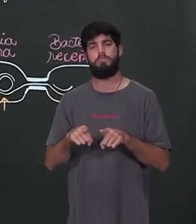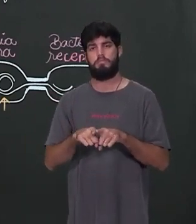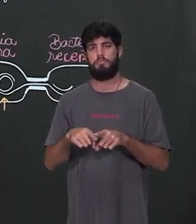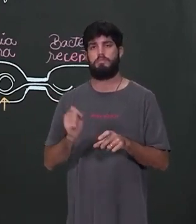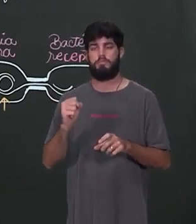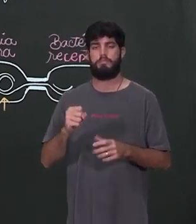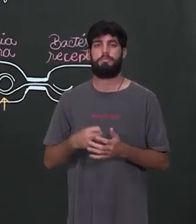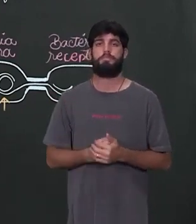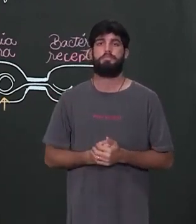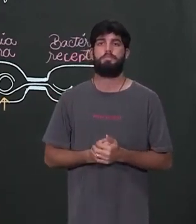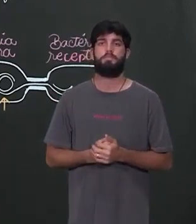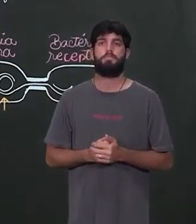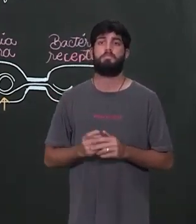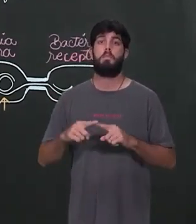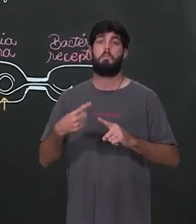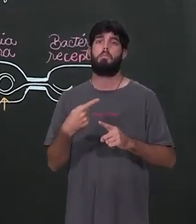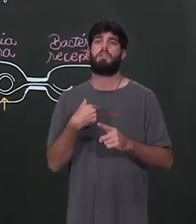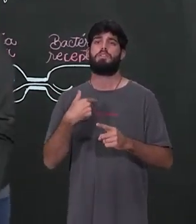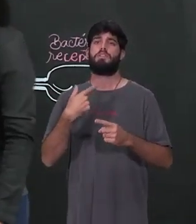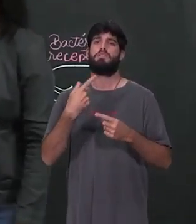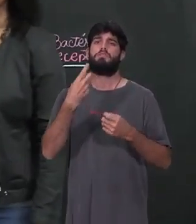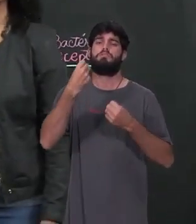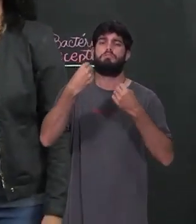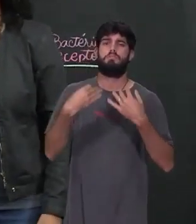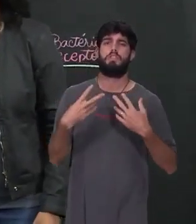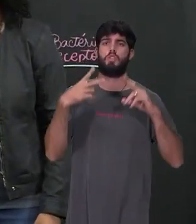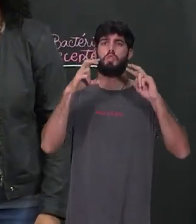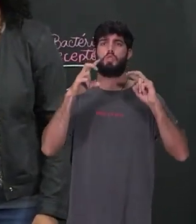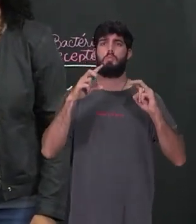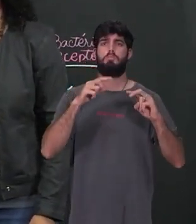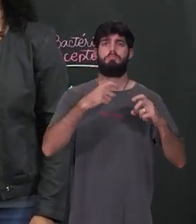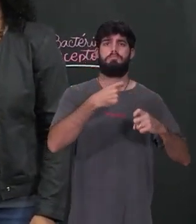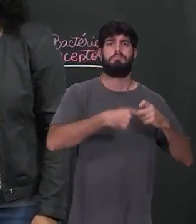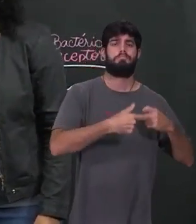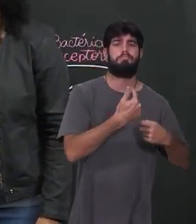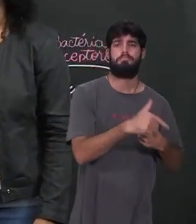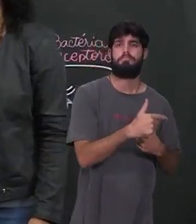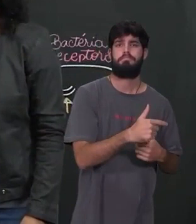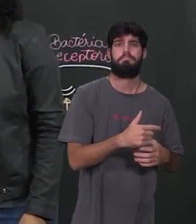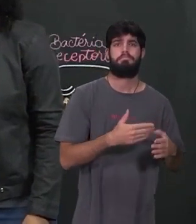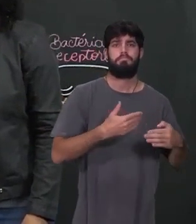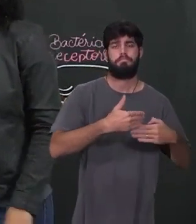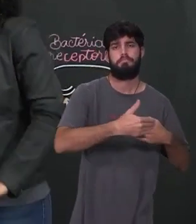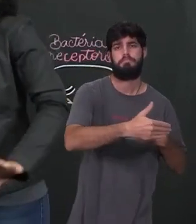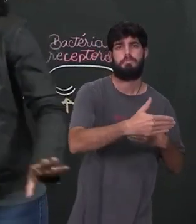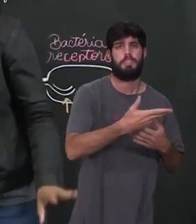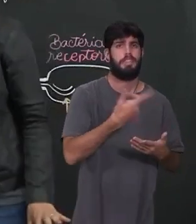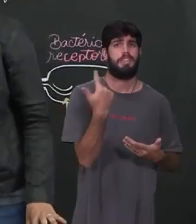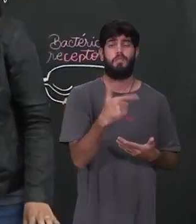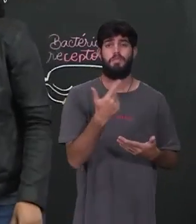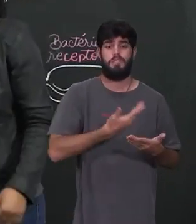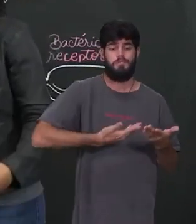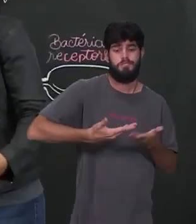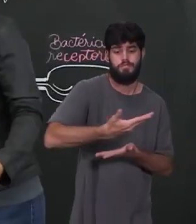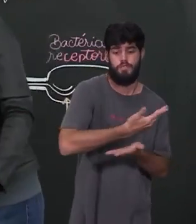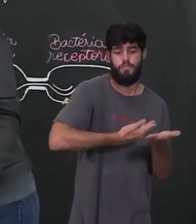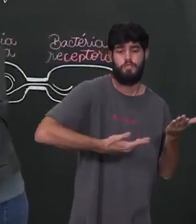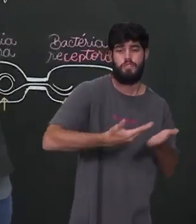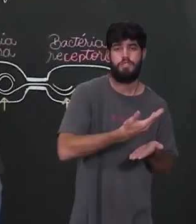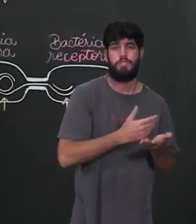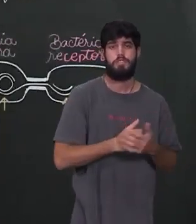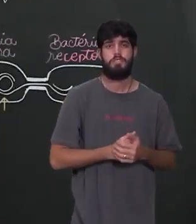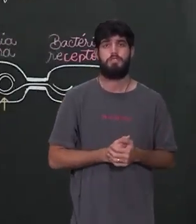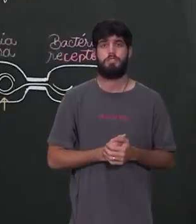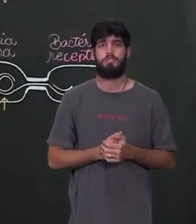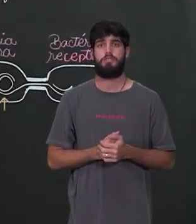reproduzir, com certeza. Mas e quando eu falo da assexuada? A, negação. Eu não tenho troca. Se eu não